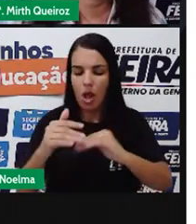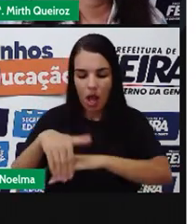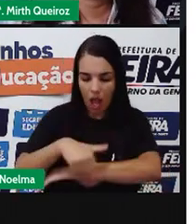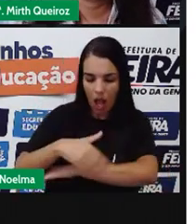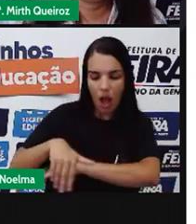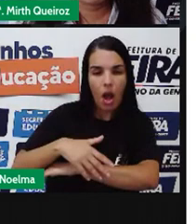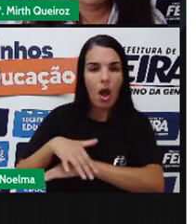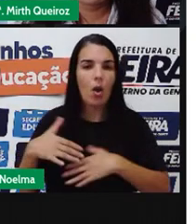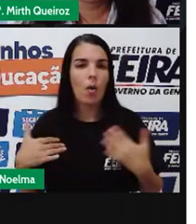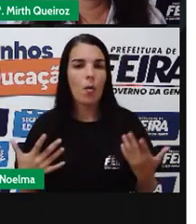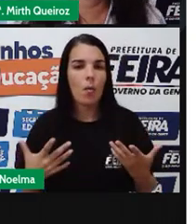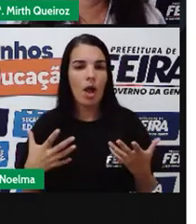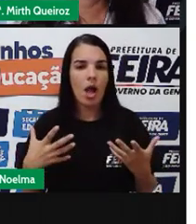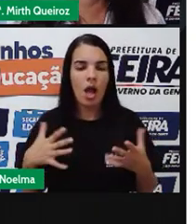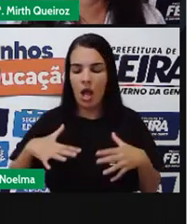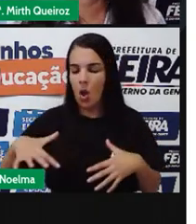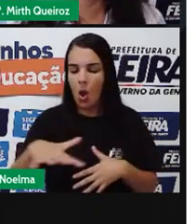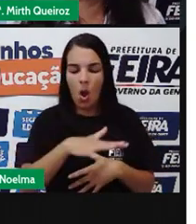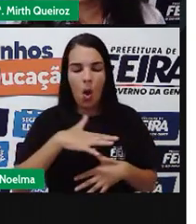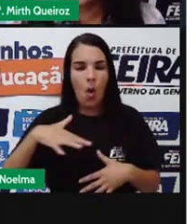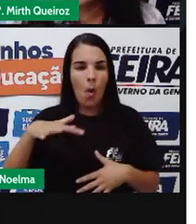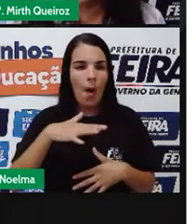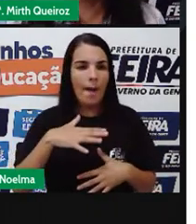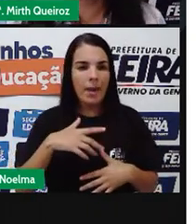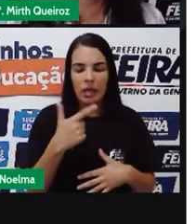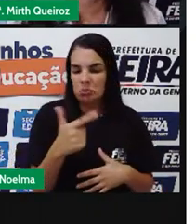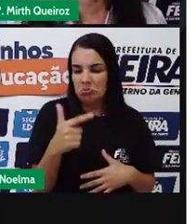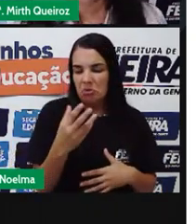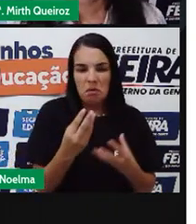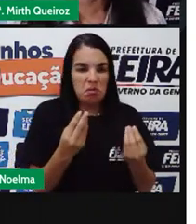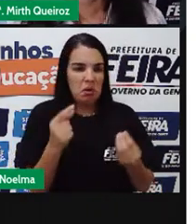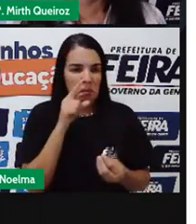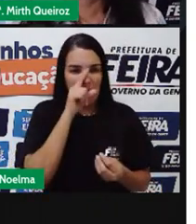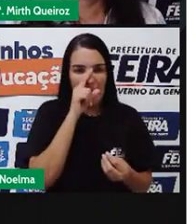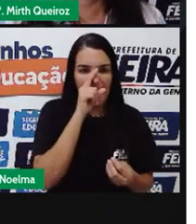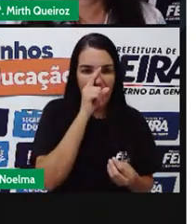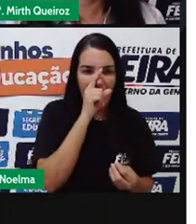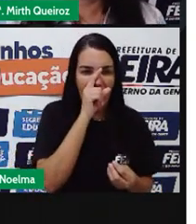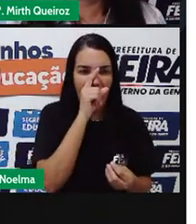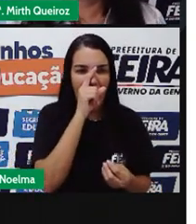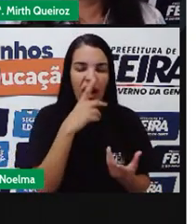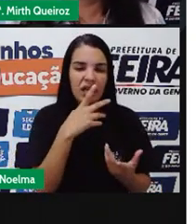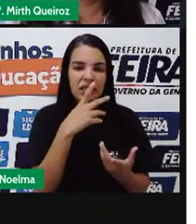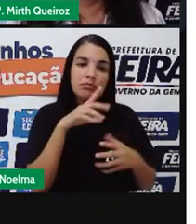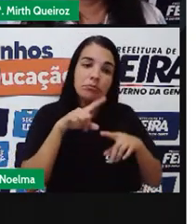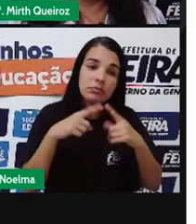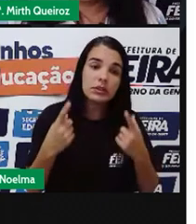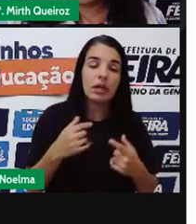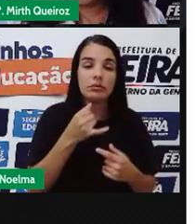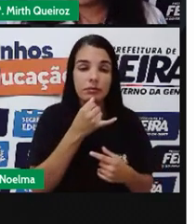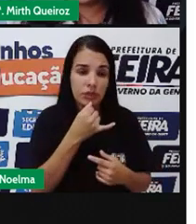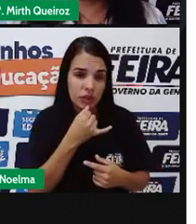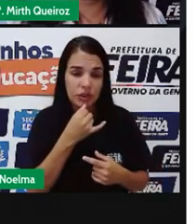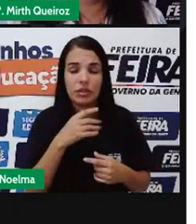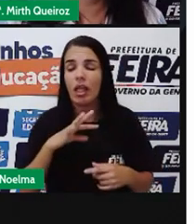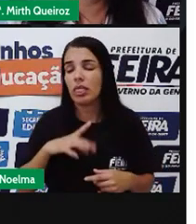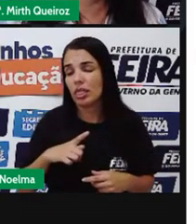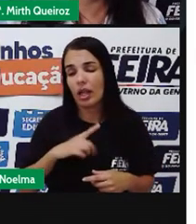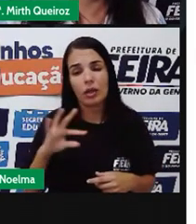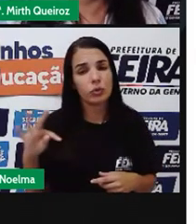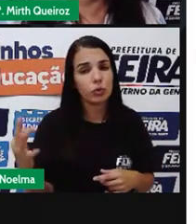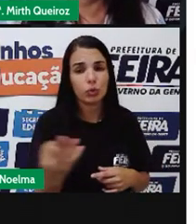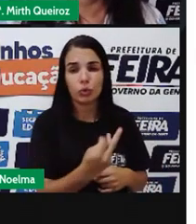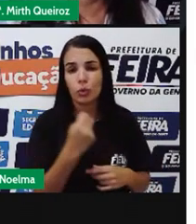o ambiente Oferece menos Discos E infelizmente Isso a gente Encontra Em todo o Brasil